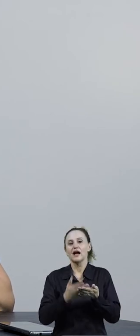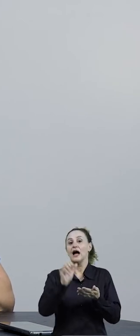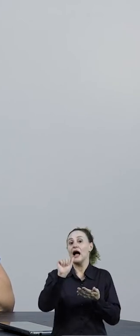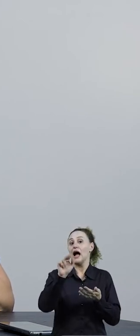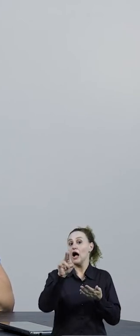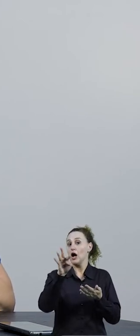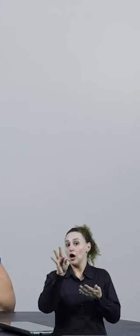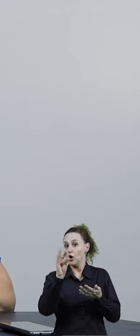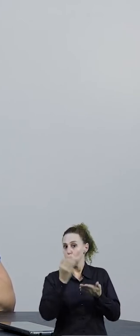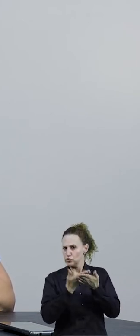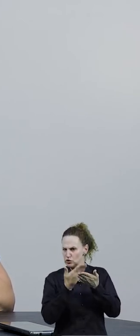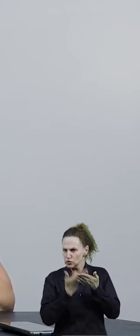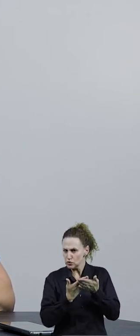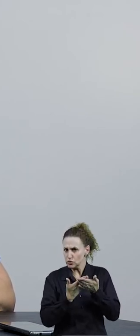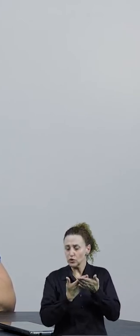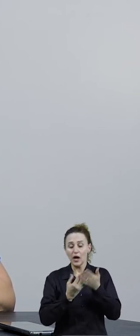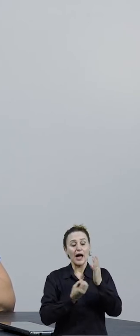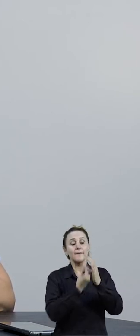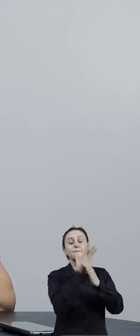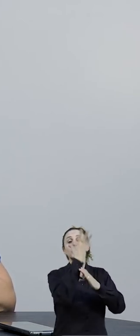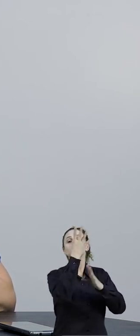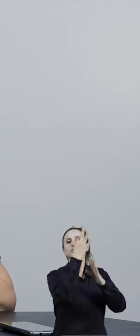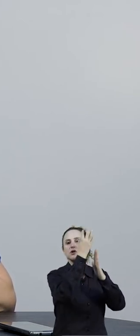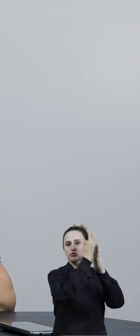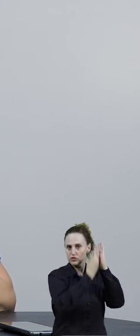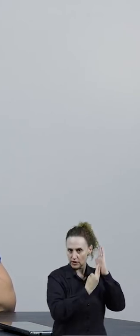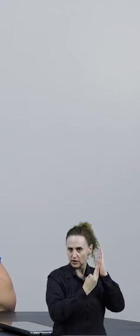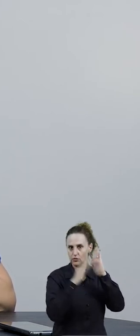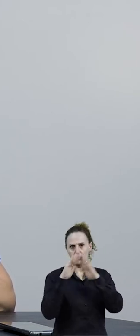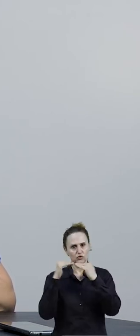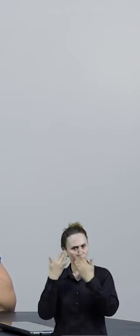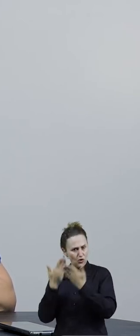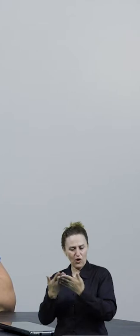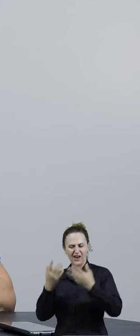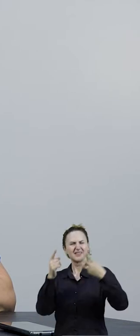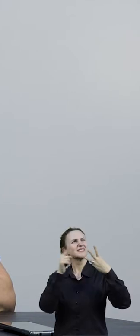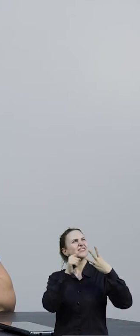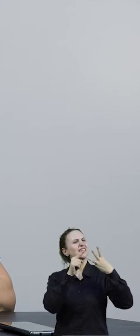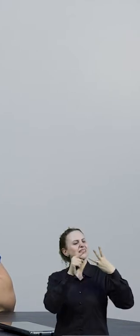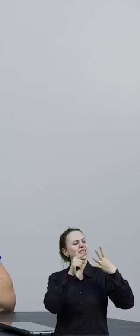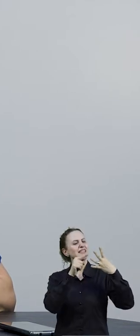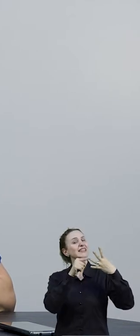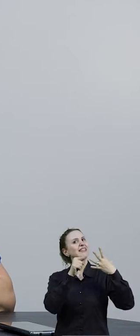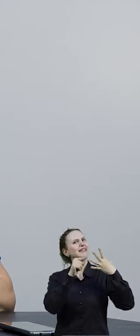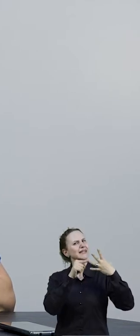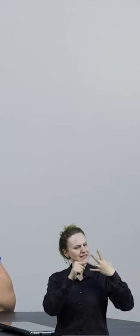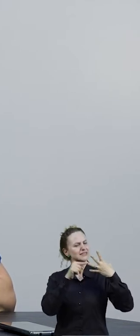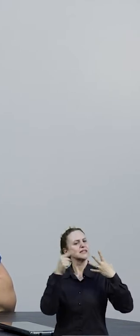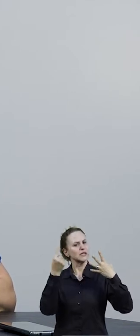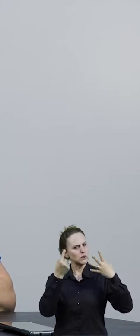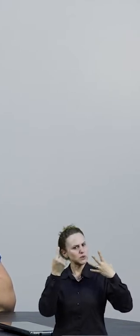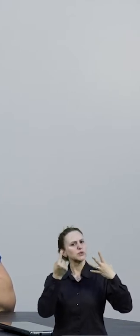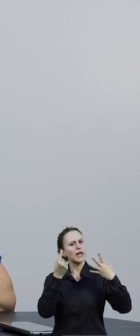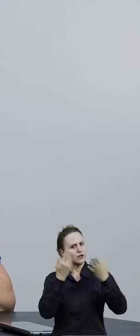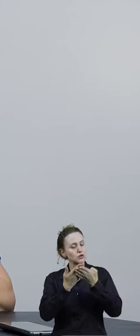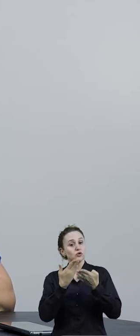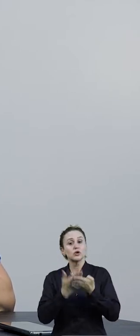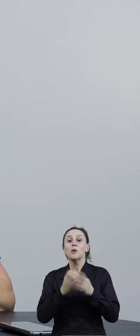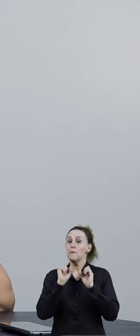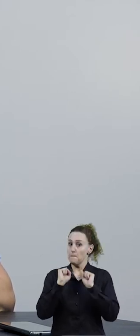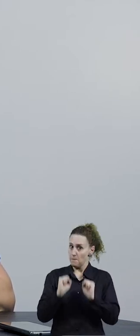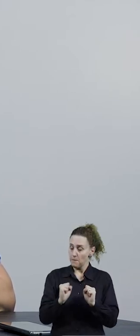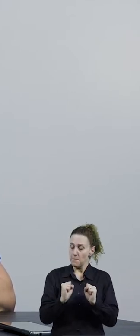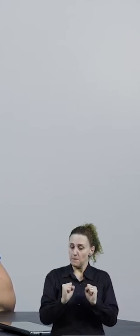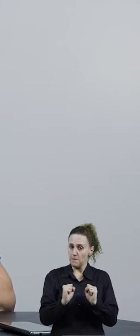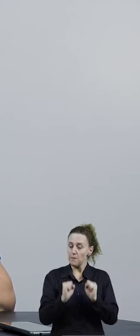autoestudo, né, sobre a produção de textos na escola, se eu não me engano, é a nossa terceira unidade de autoestudo, vocês